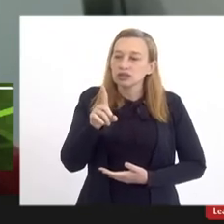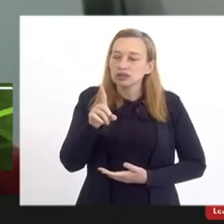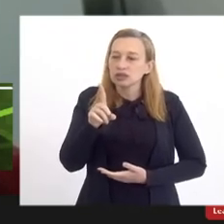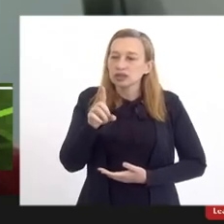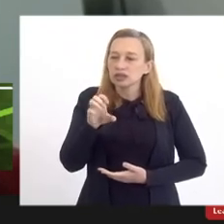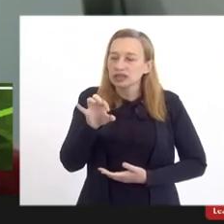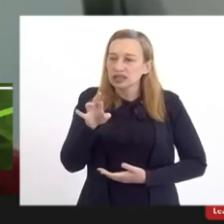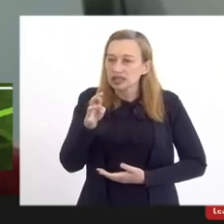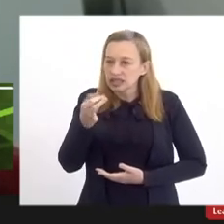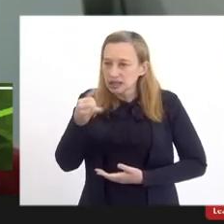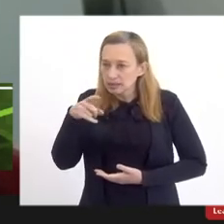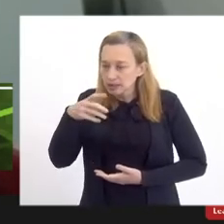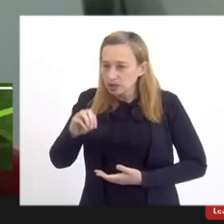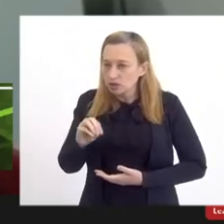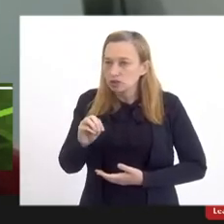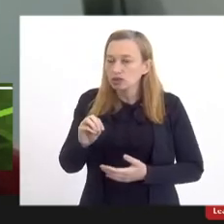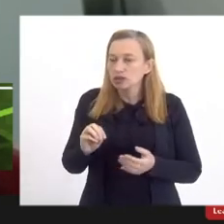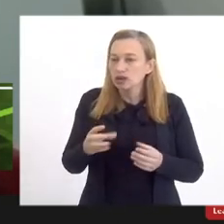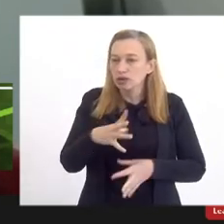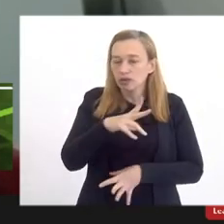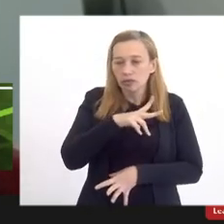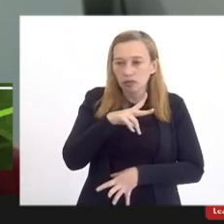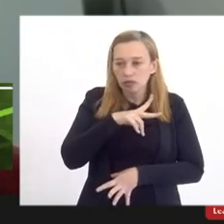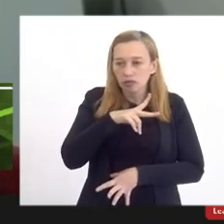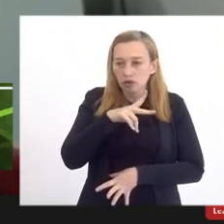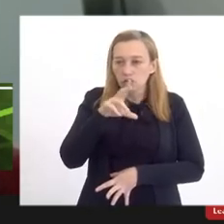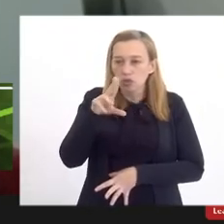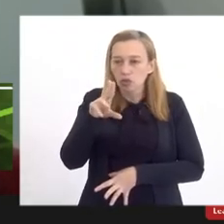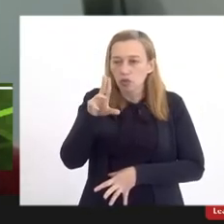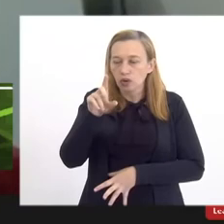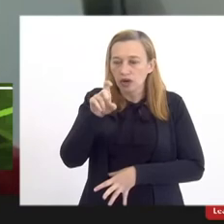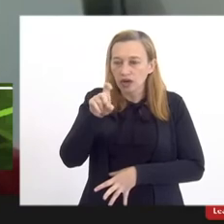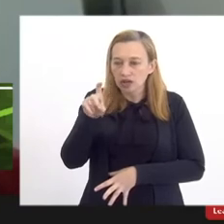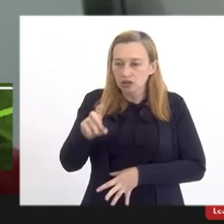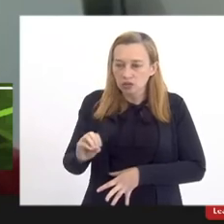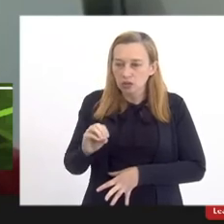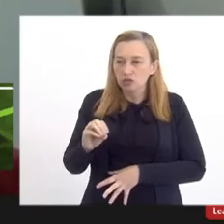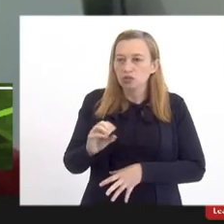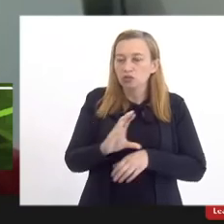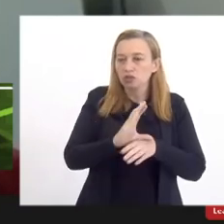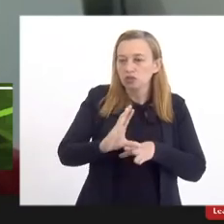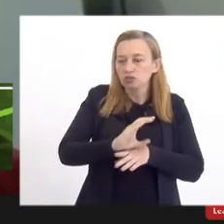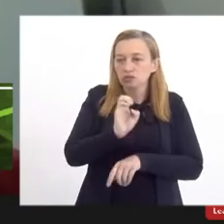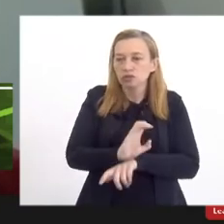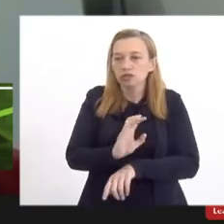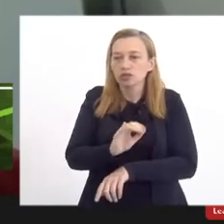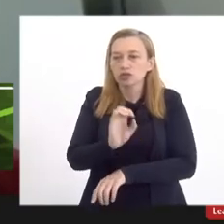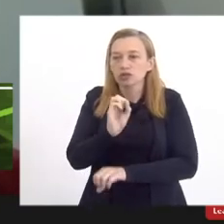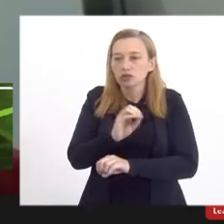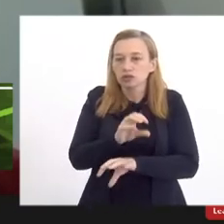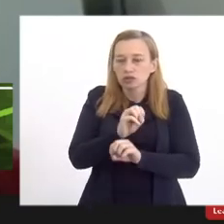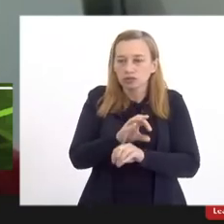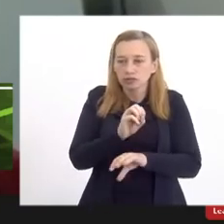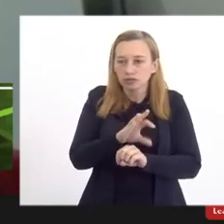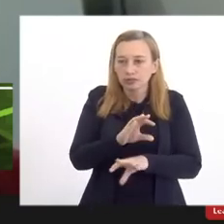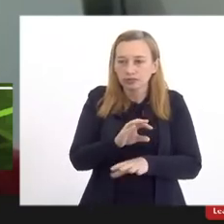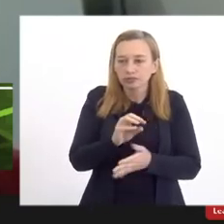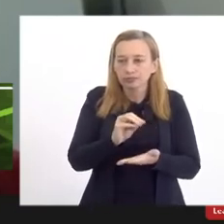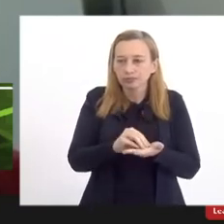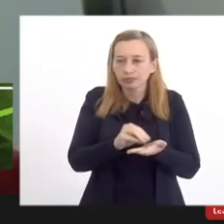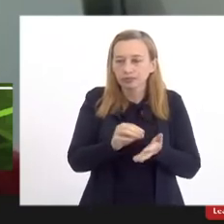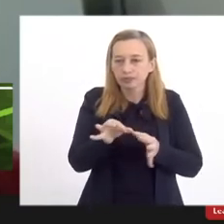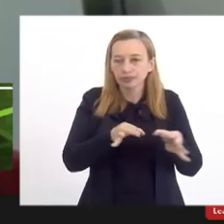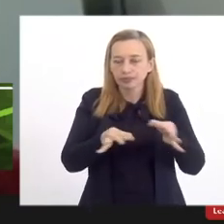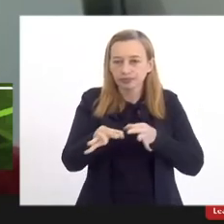UESO pelo Conselho Estadual de Educação, devido principalmente à inexistência de plano de cargo e